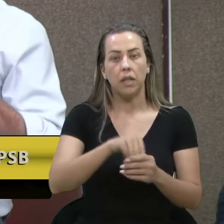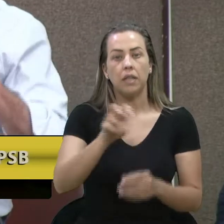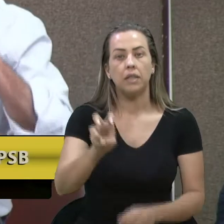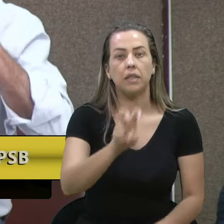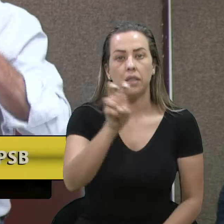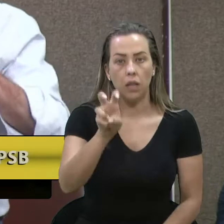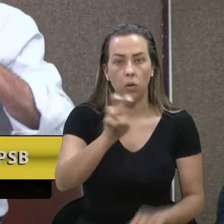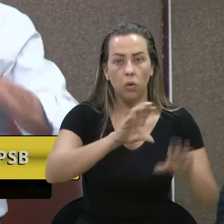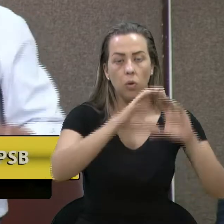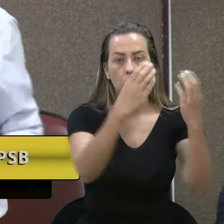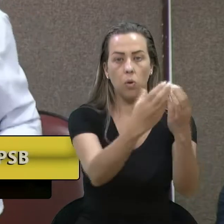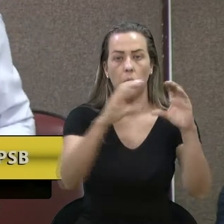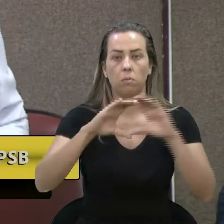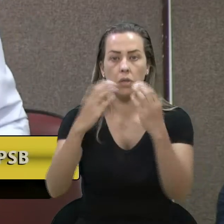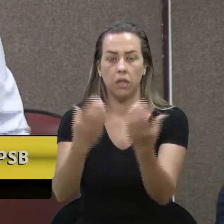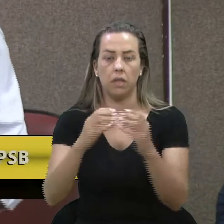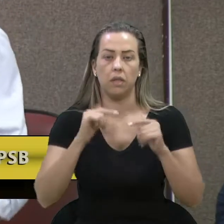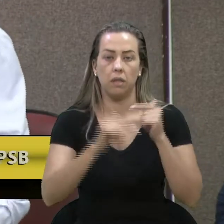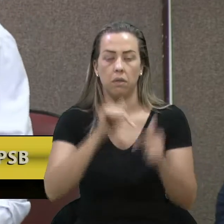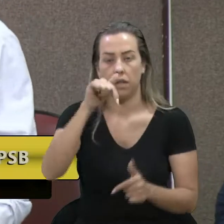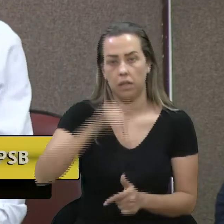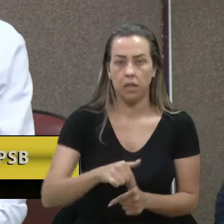comunitaristas nessa casa.